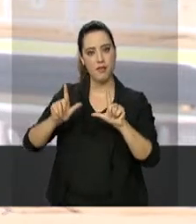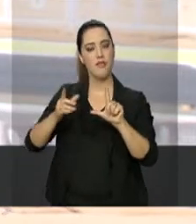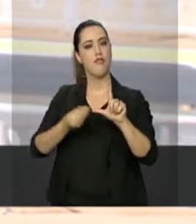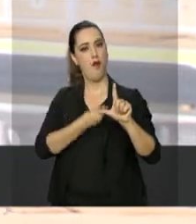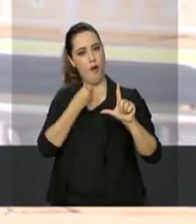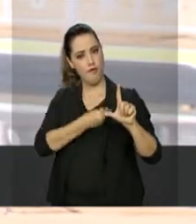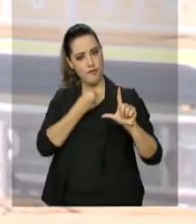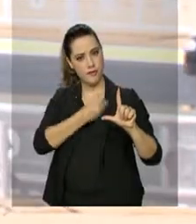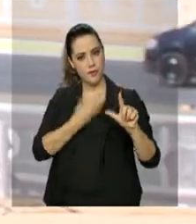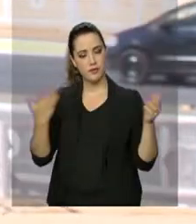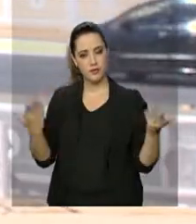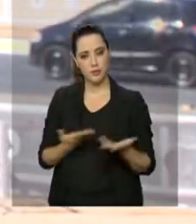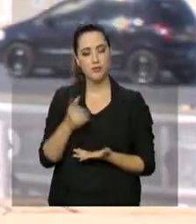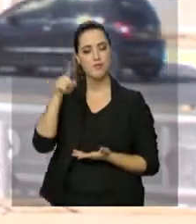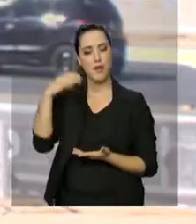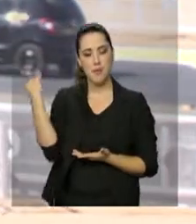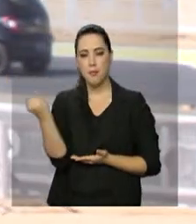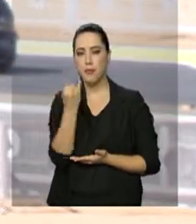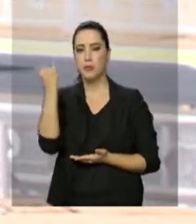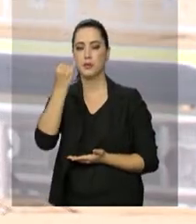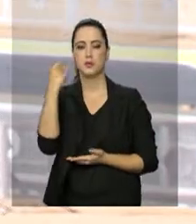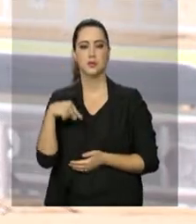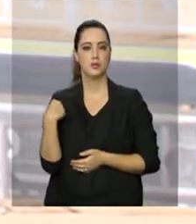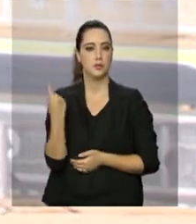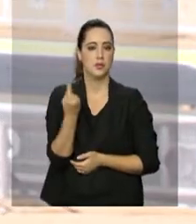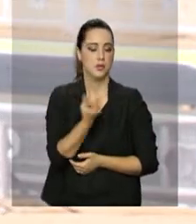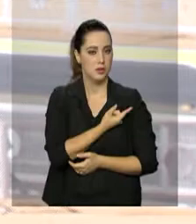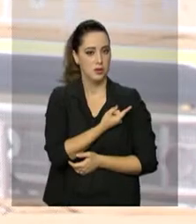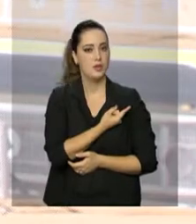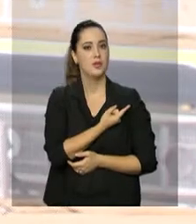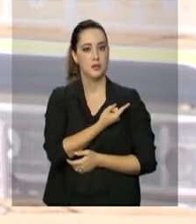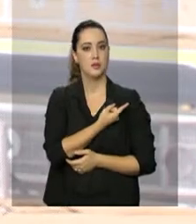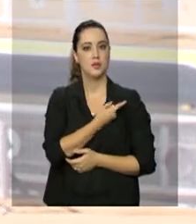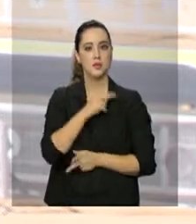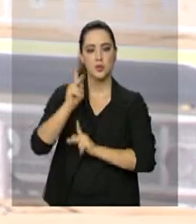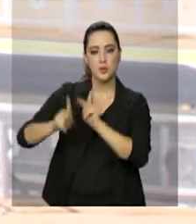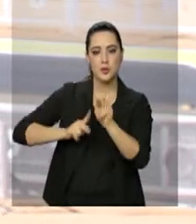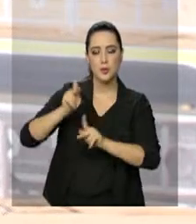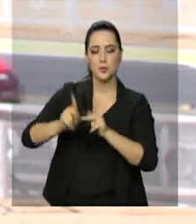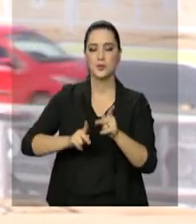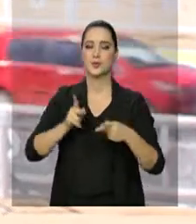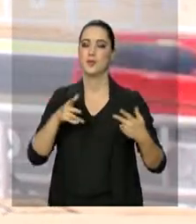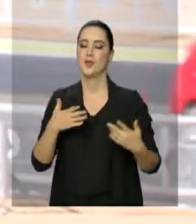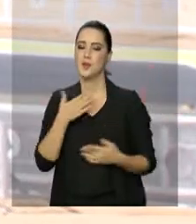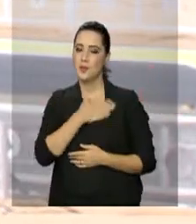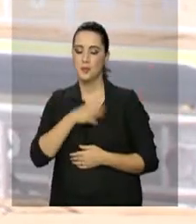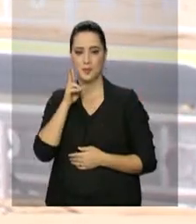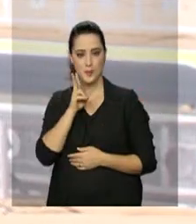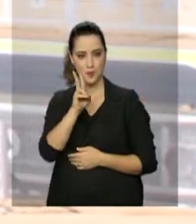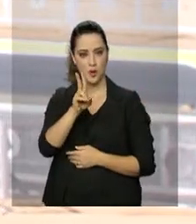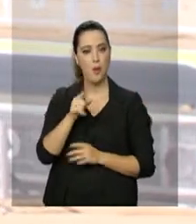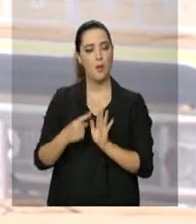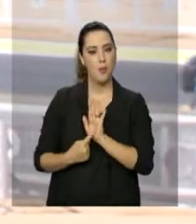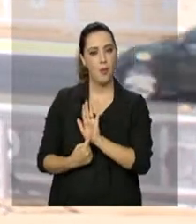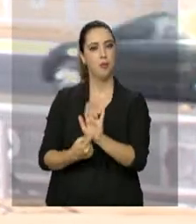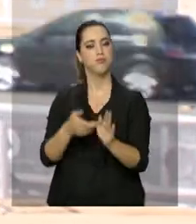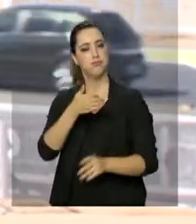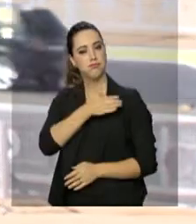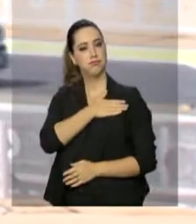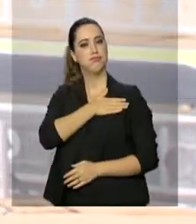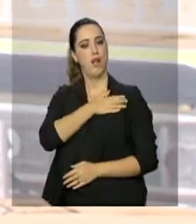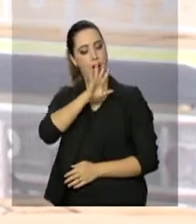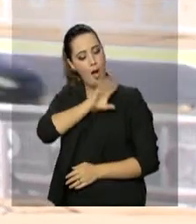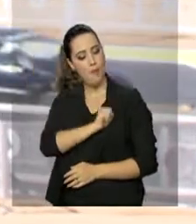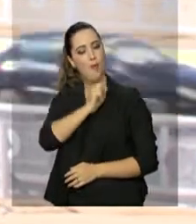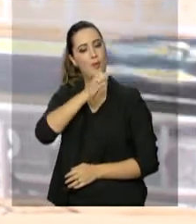marcante para a nossa população, nosso povo. Mostra um ato de civismo, de amor